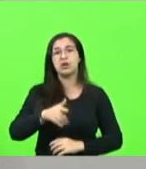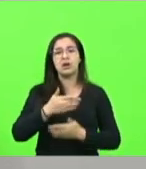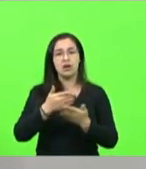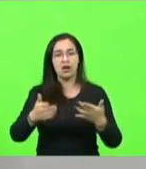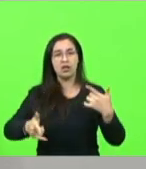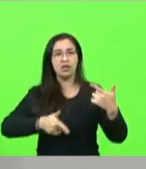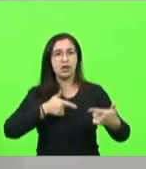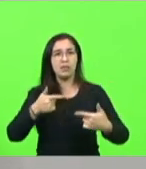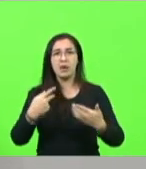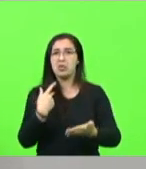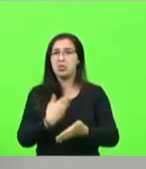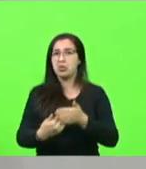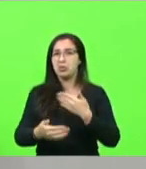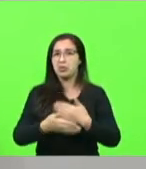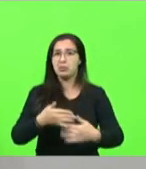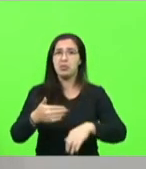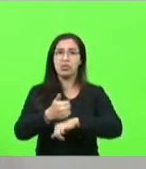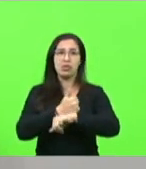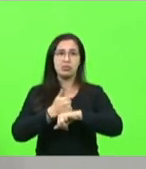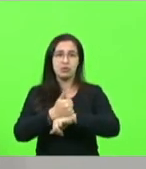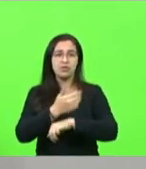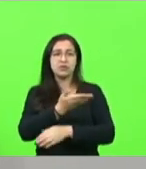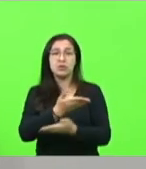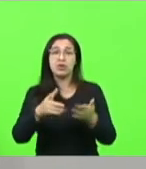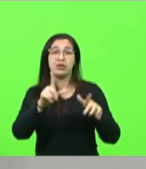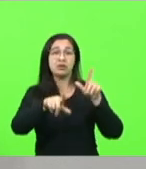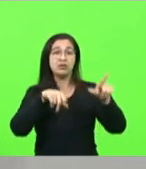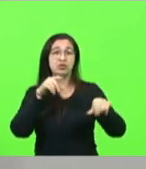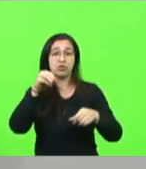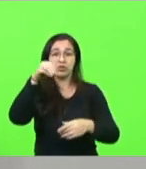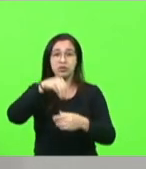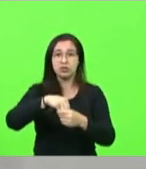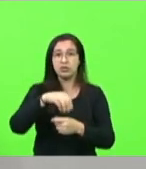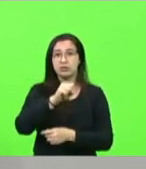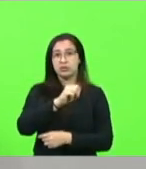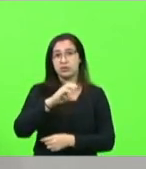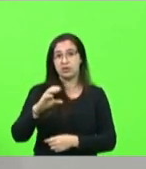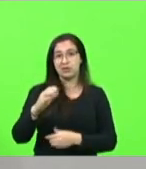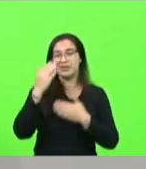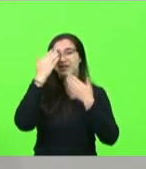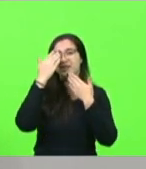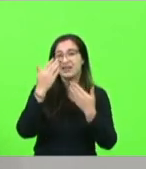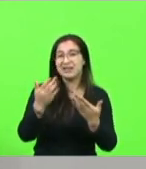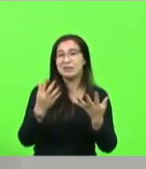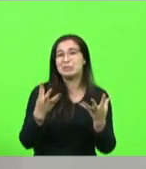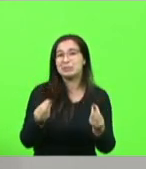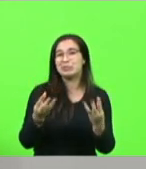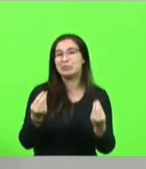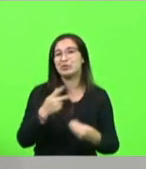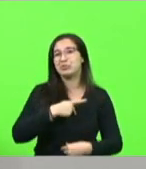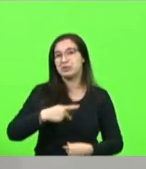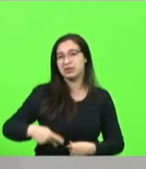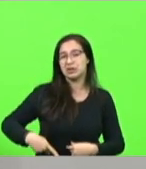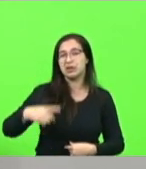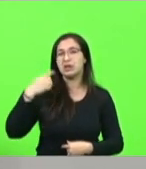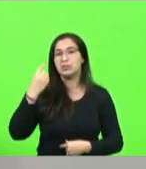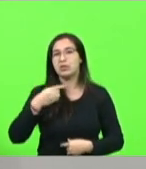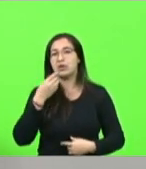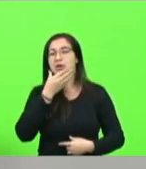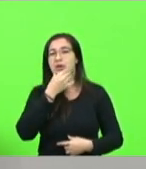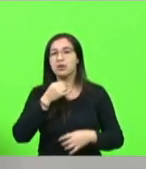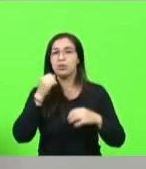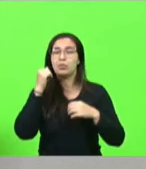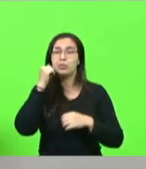à sua escolha dentro das oportunidades nesse Estado. Eu agradeço muito, senhor presidente, senhores deputados, senhoras deputadas,